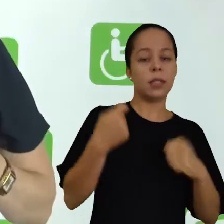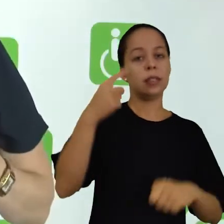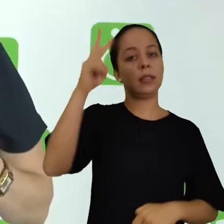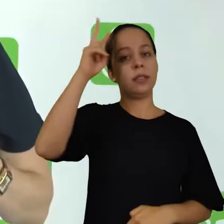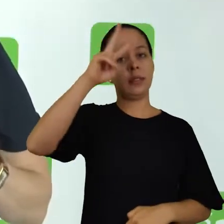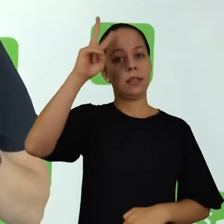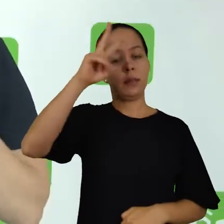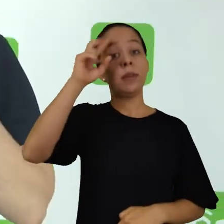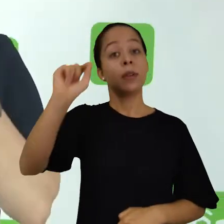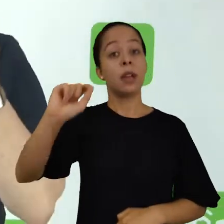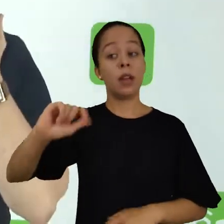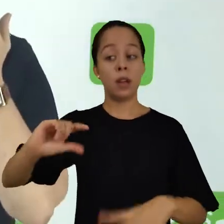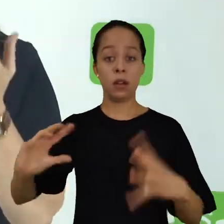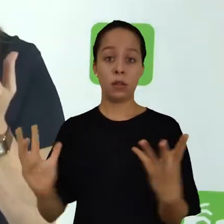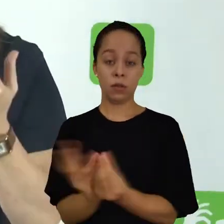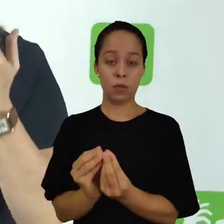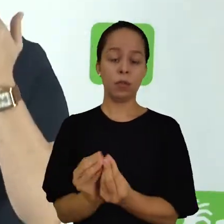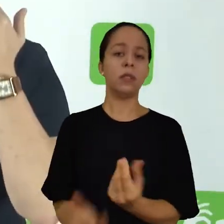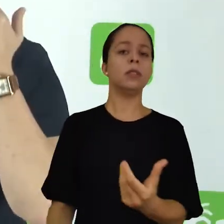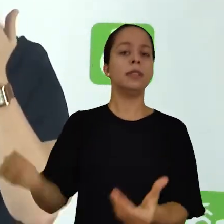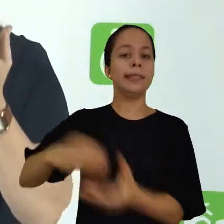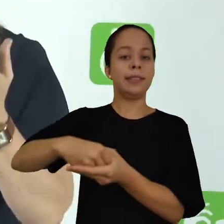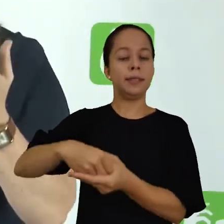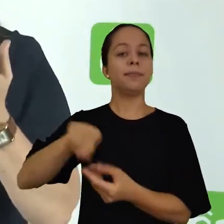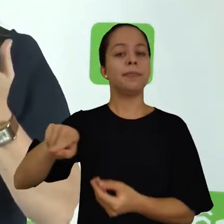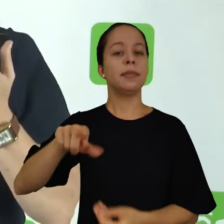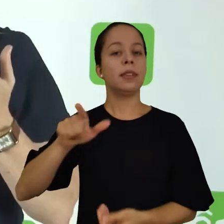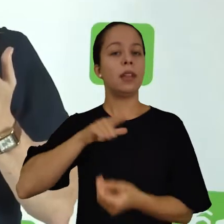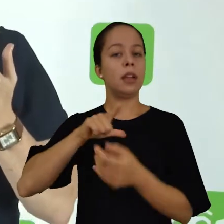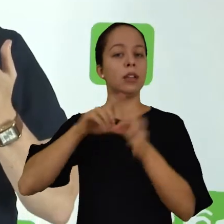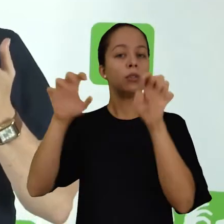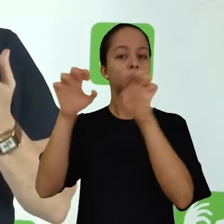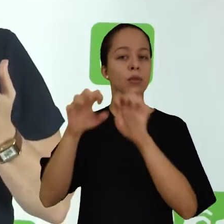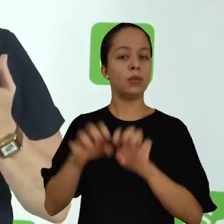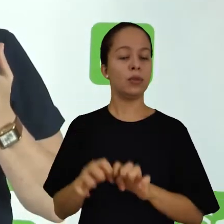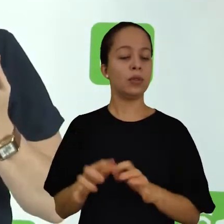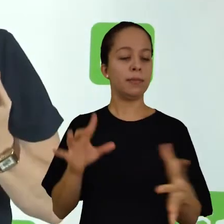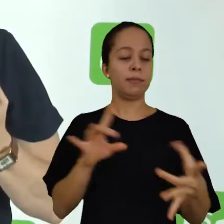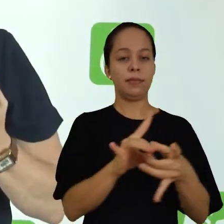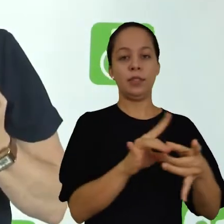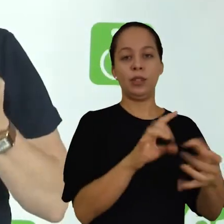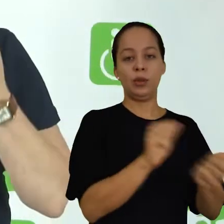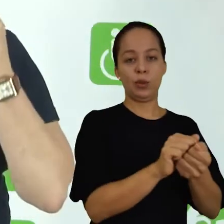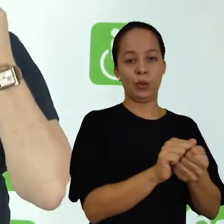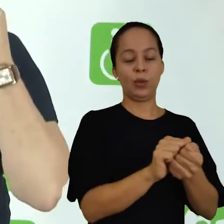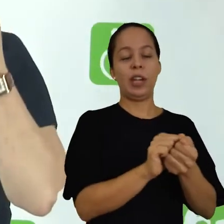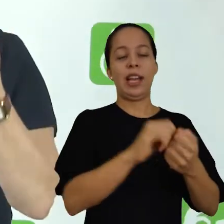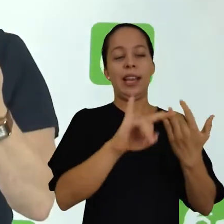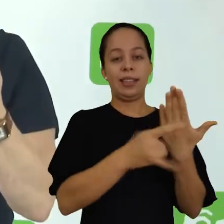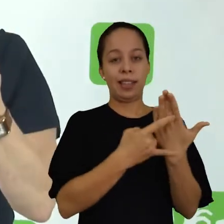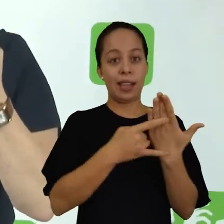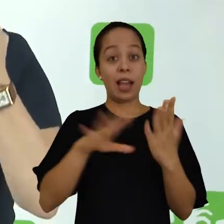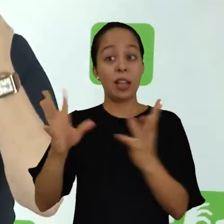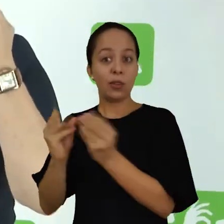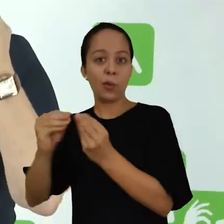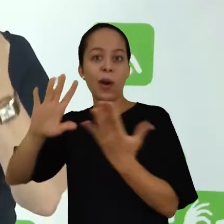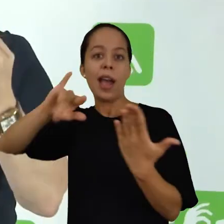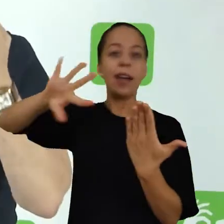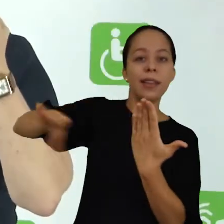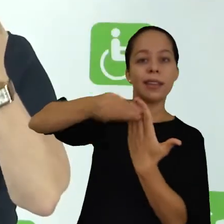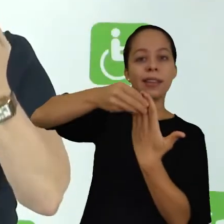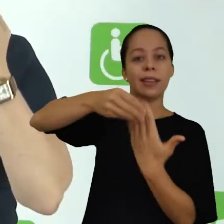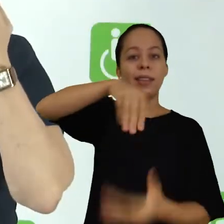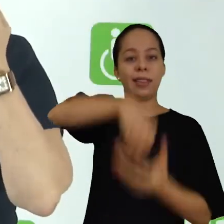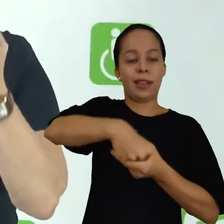lembrando do seguinte, o resumo é um elemento estrutural da resenha. O resumo ele